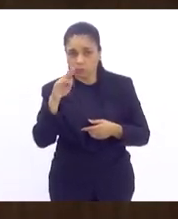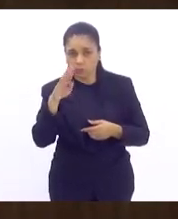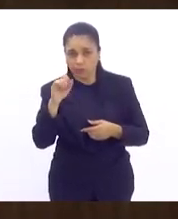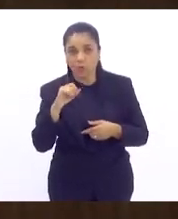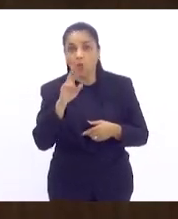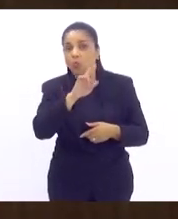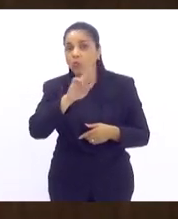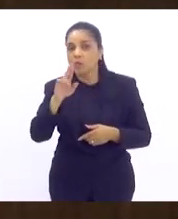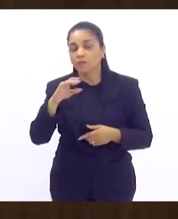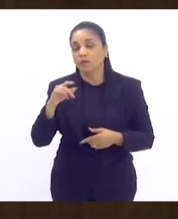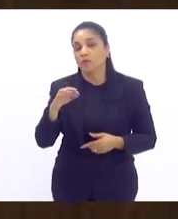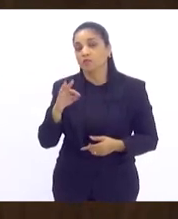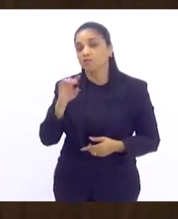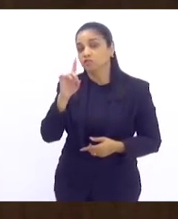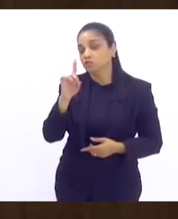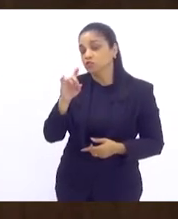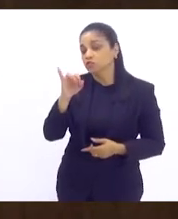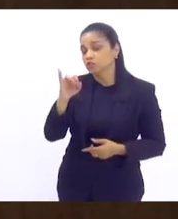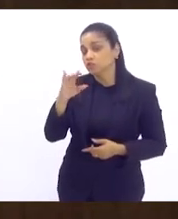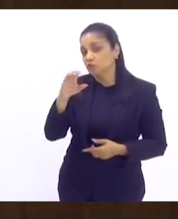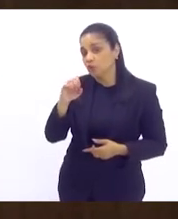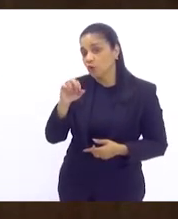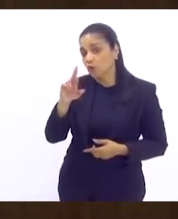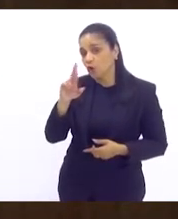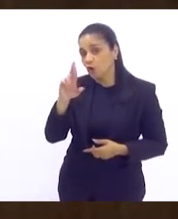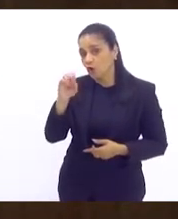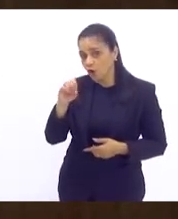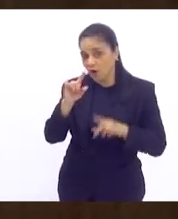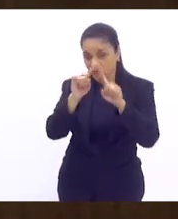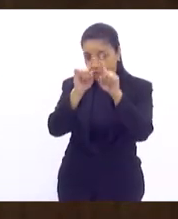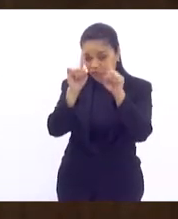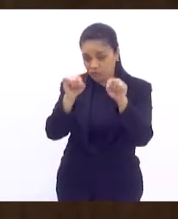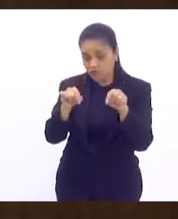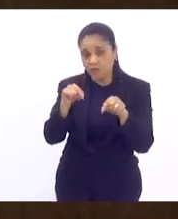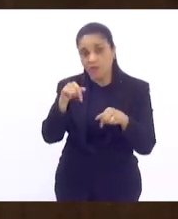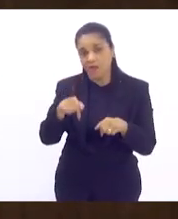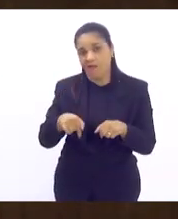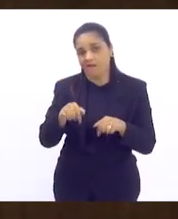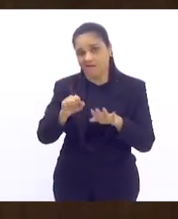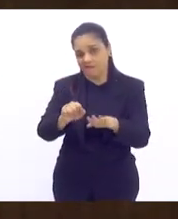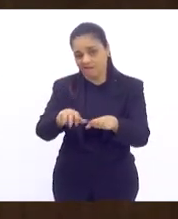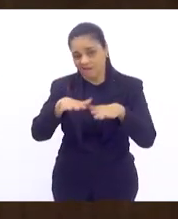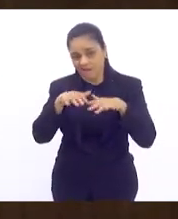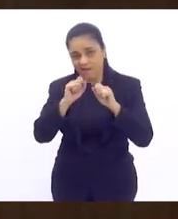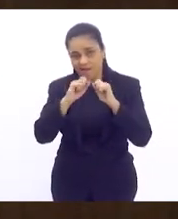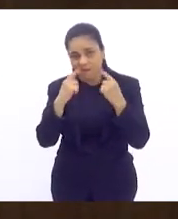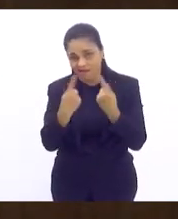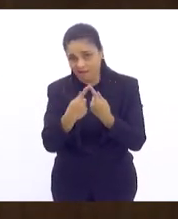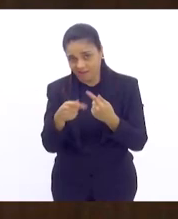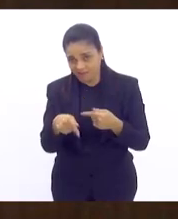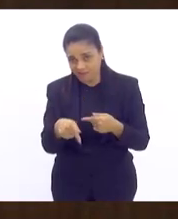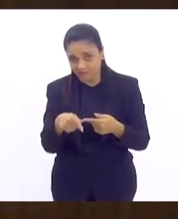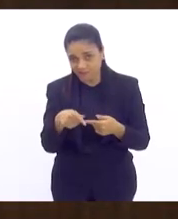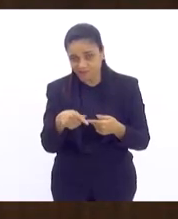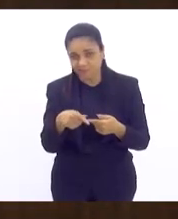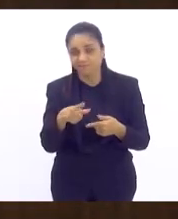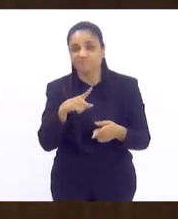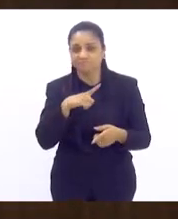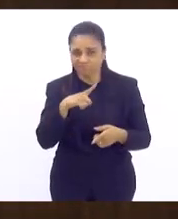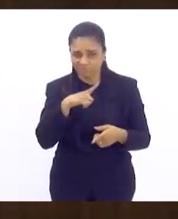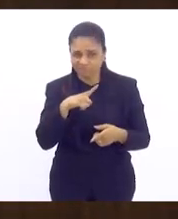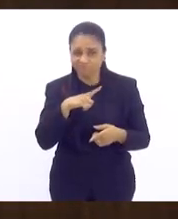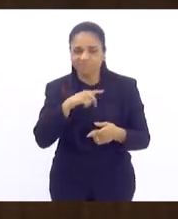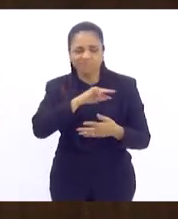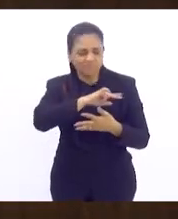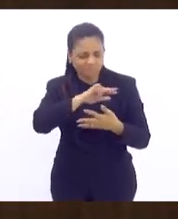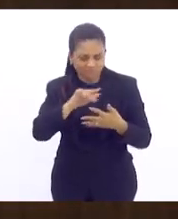Dicró foi funcionário desta casa, não é? E tem muita gente que